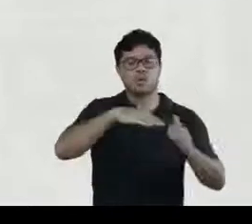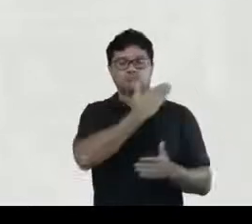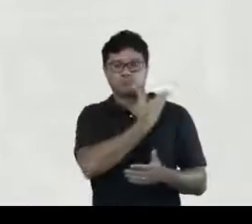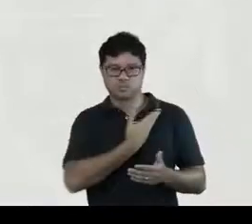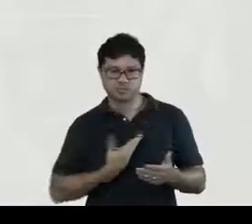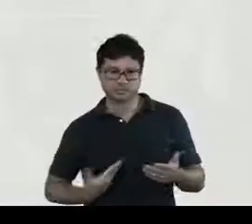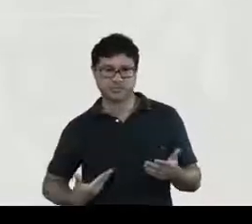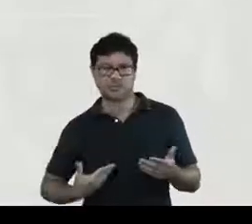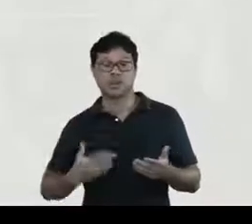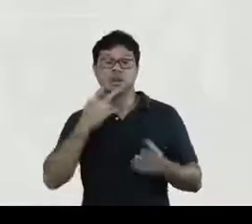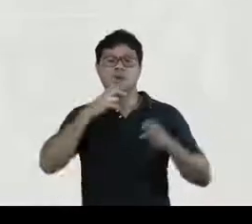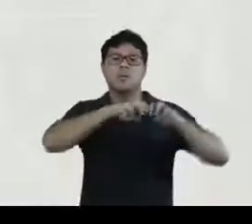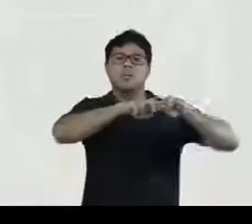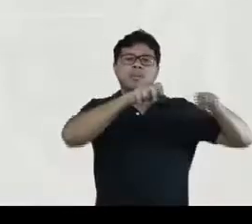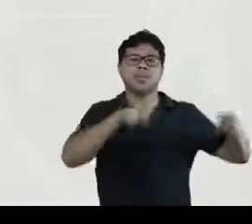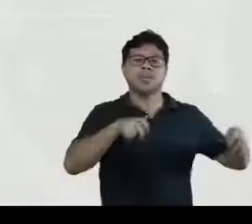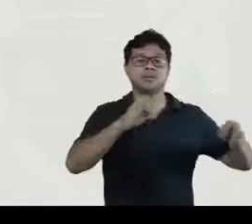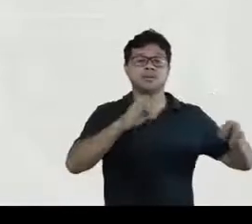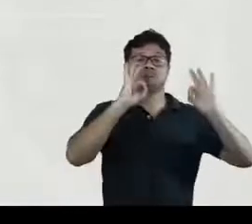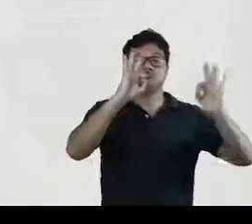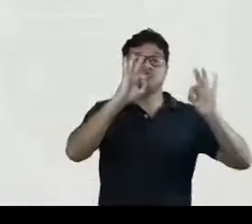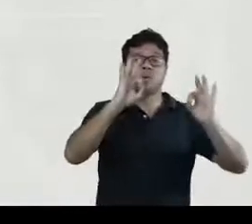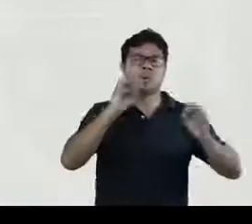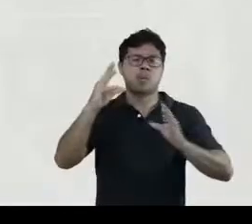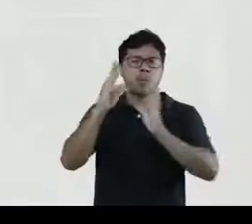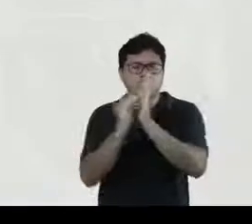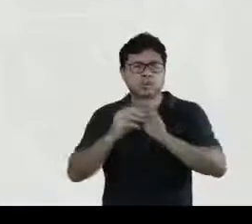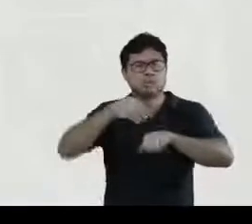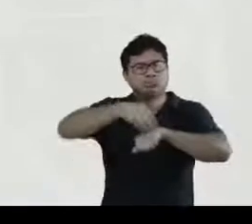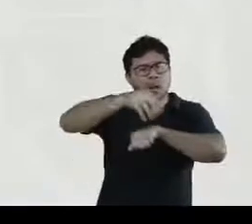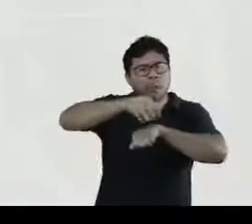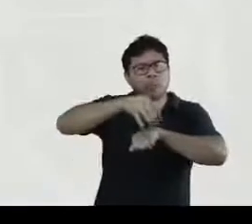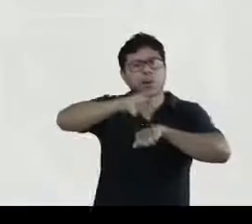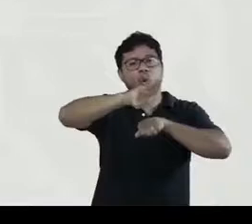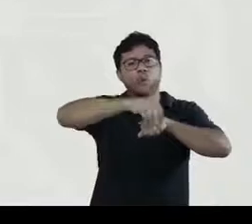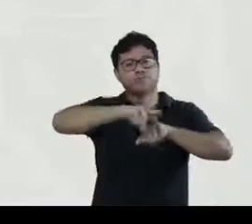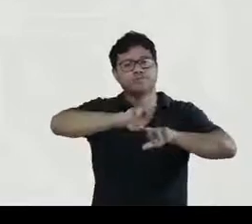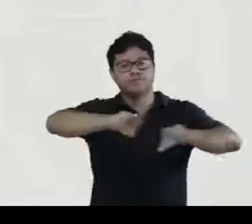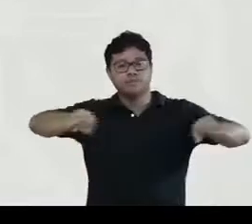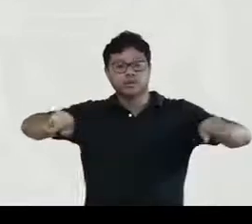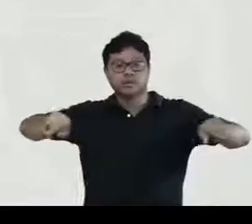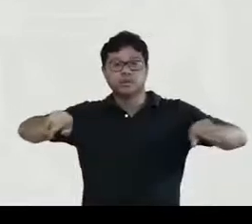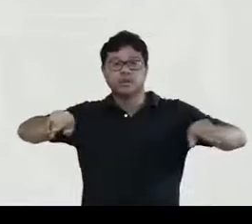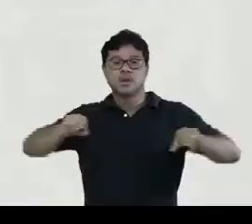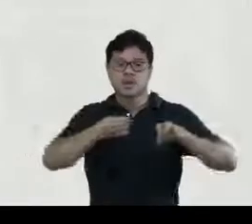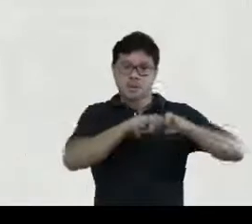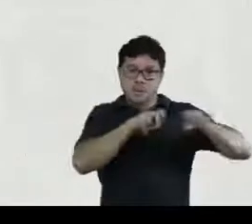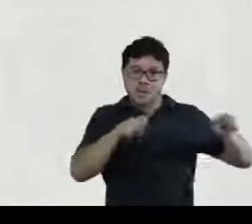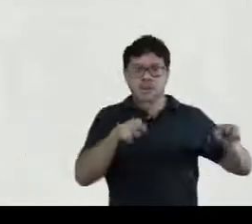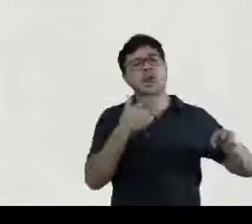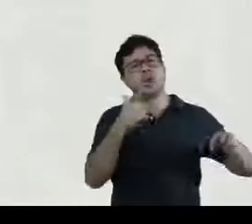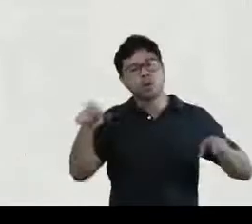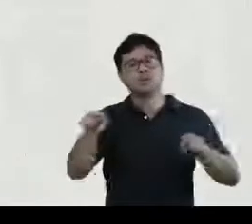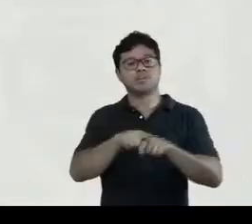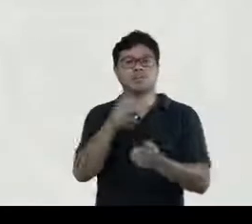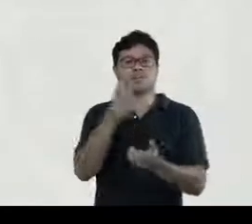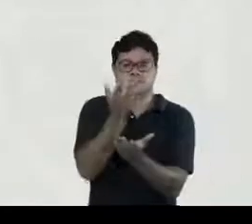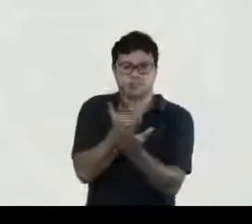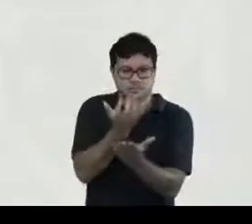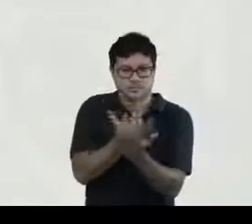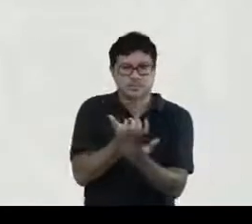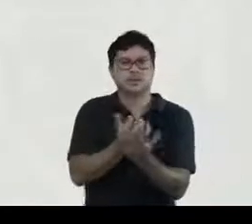mesa que realmente uma qualidade incrível de conteúdo essa mesa e todas as outras estão sendo